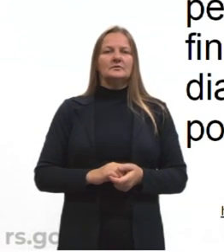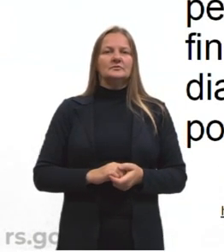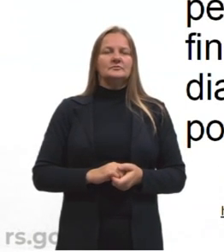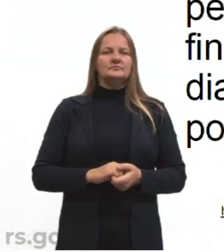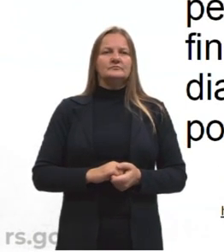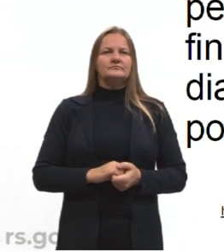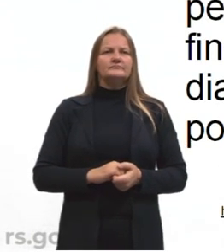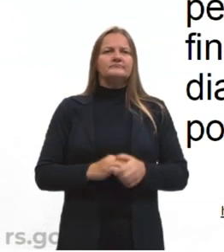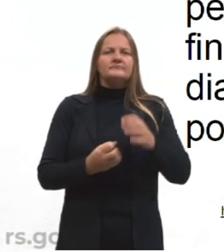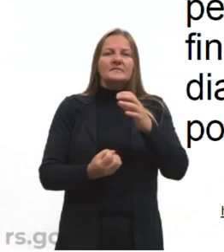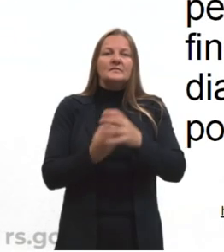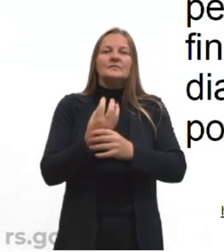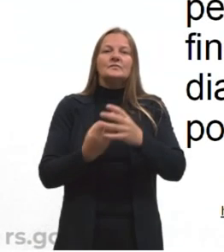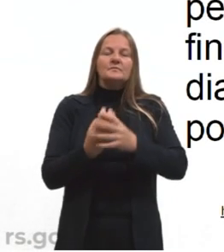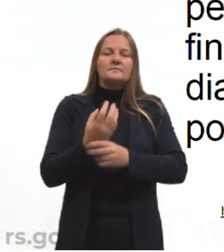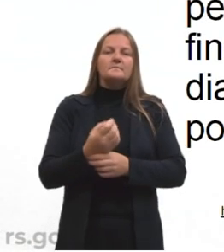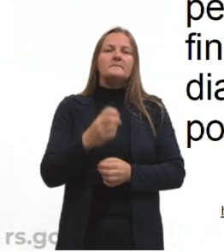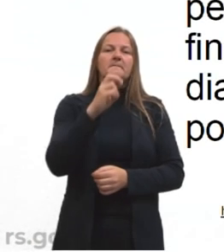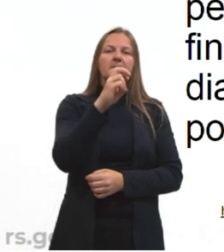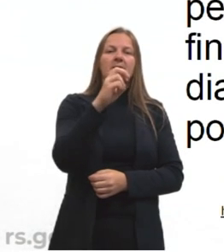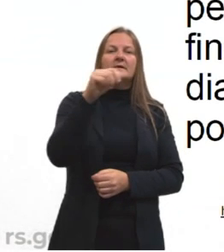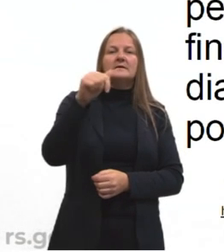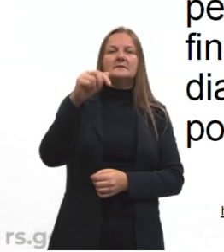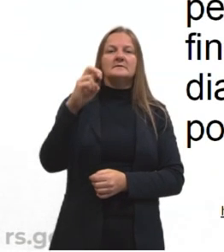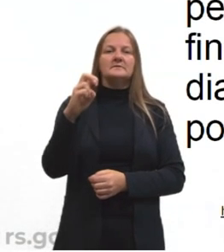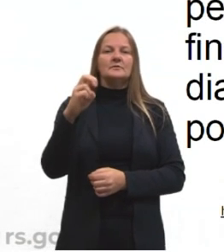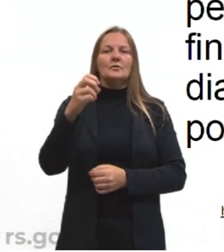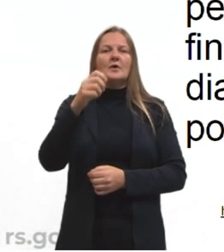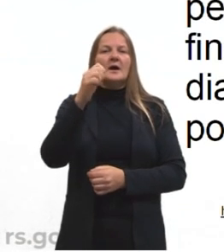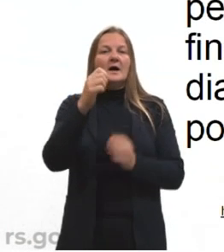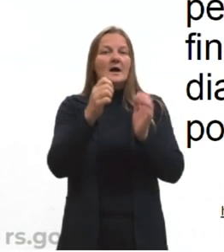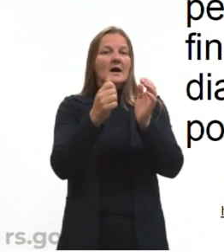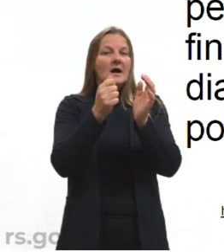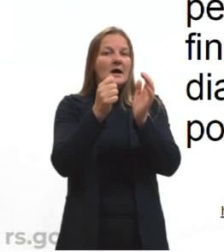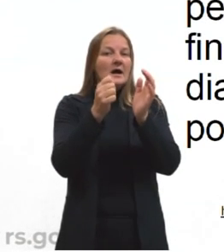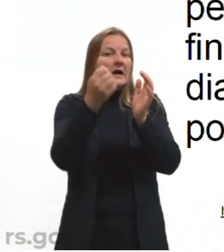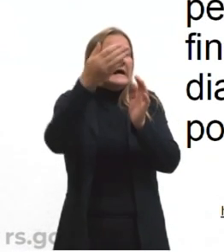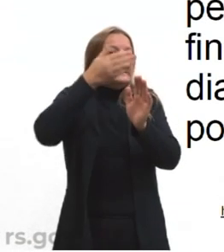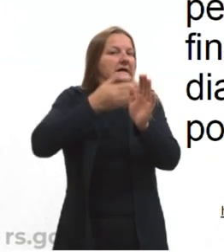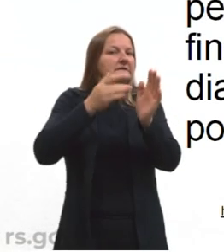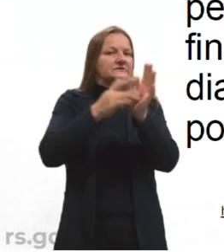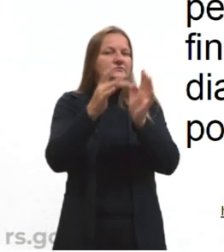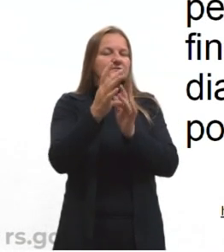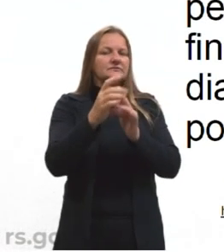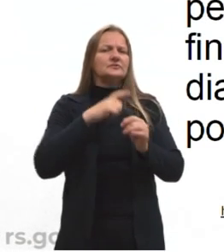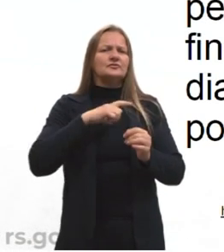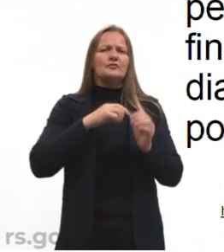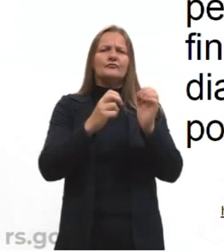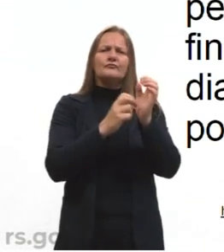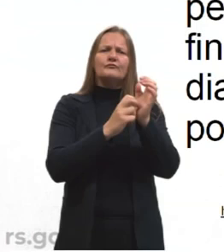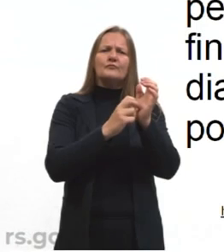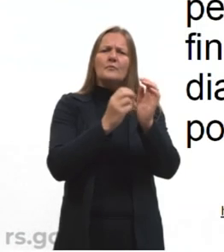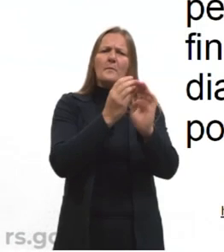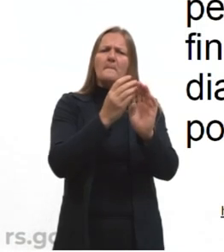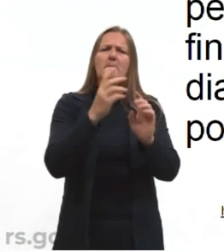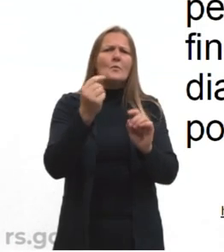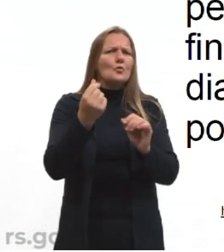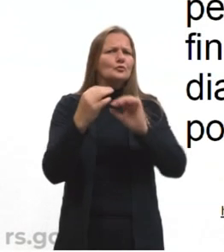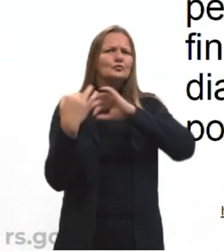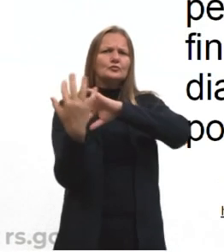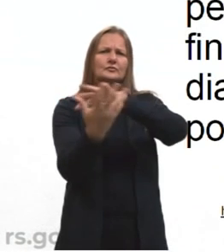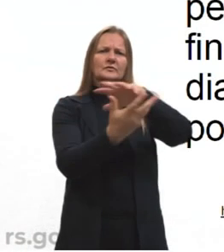surgiu no ano de 575 antes de Cristo, uma firma de banqueiros internacionais,